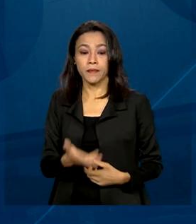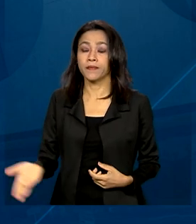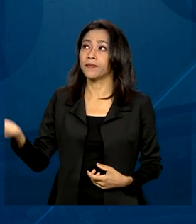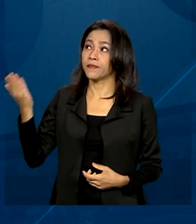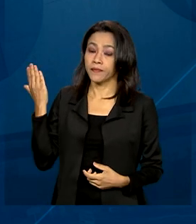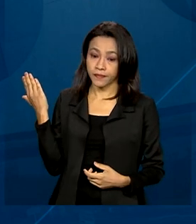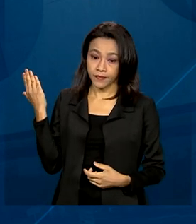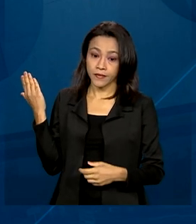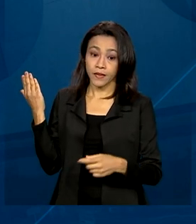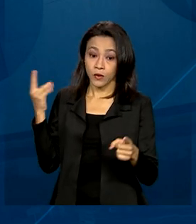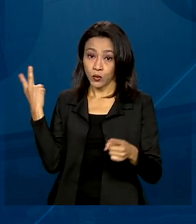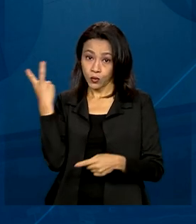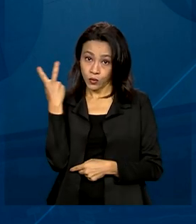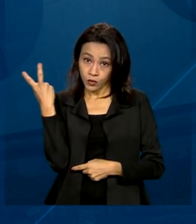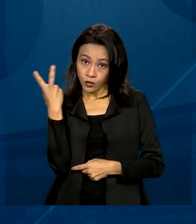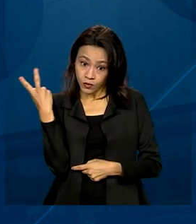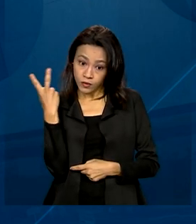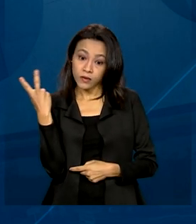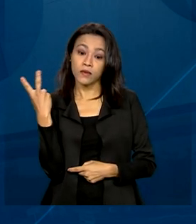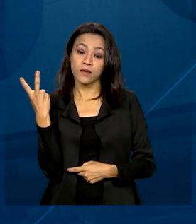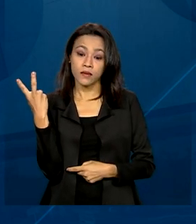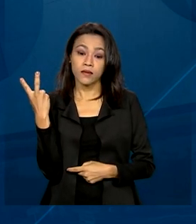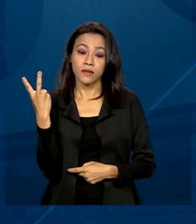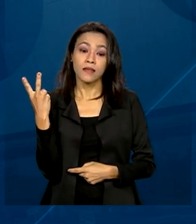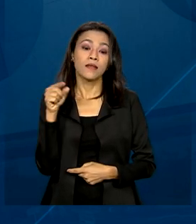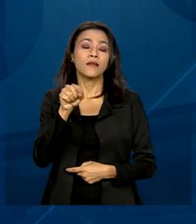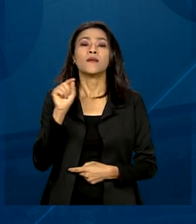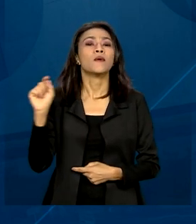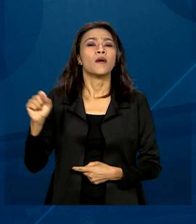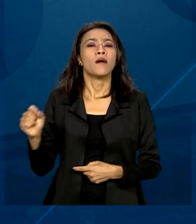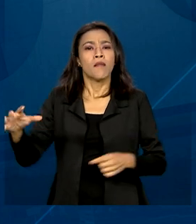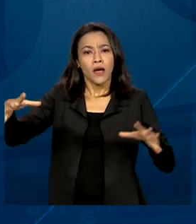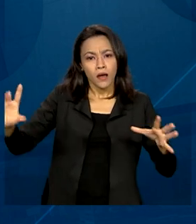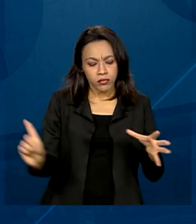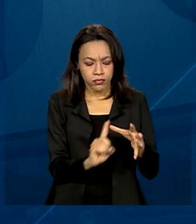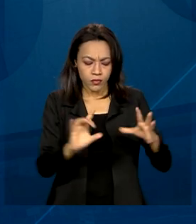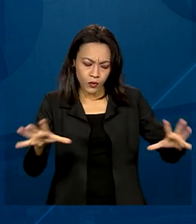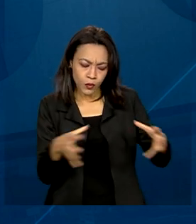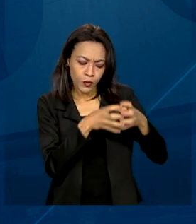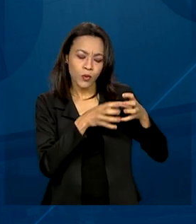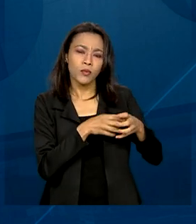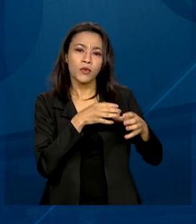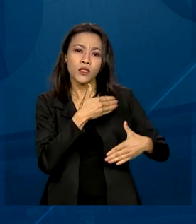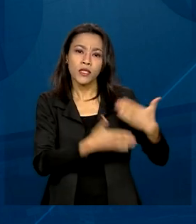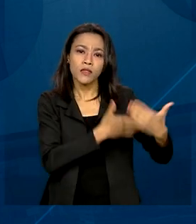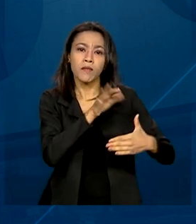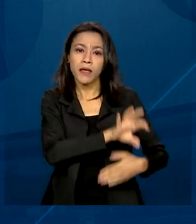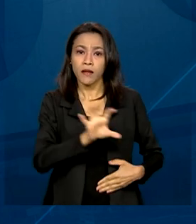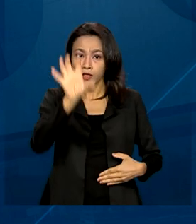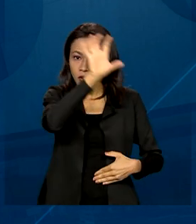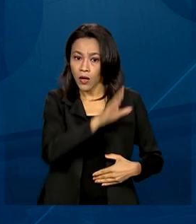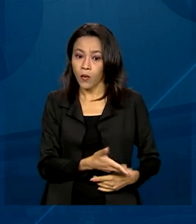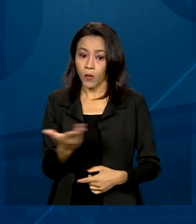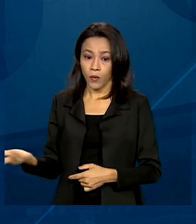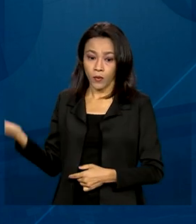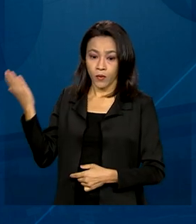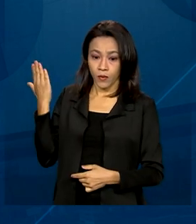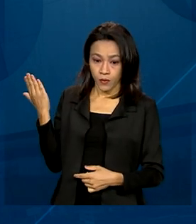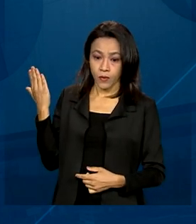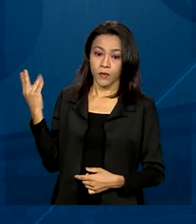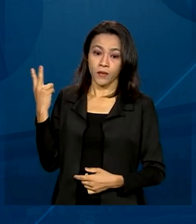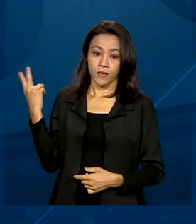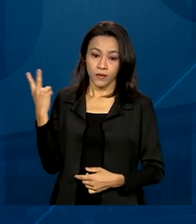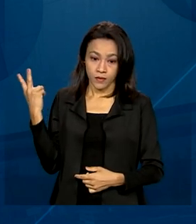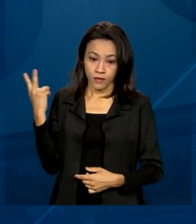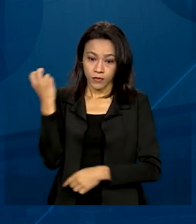Hélder Barbalho e o senador Randolfe Rodrigues para o Núcleo de Desenvolvimento Regional. No meio ambiente, farão parte as